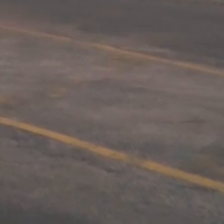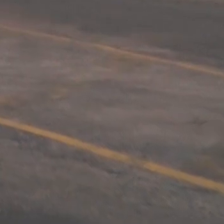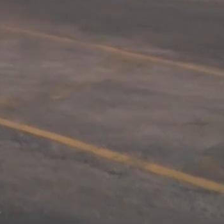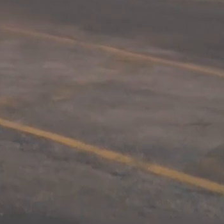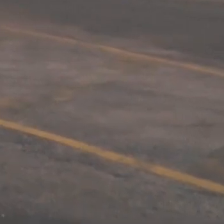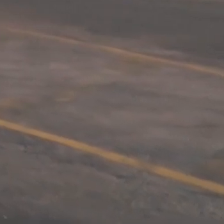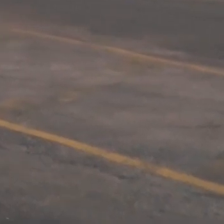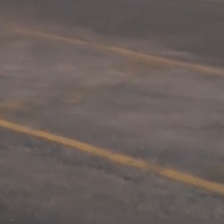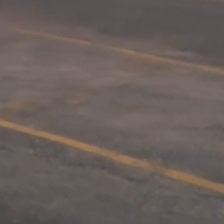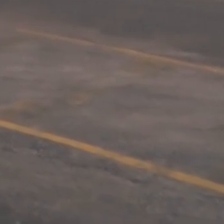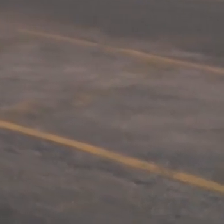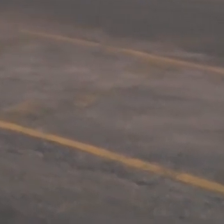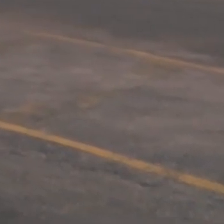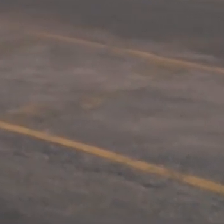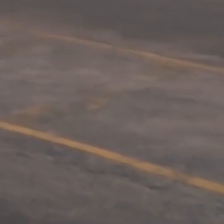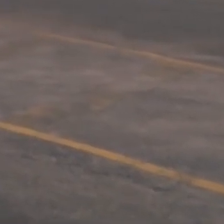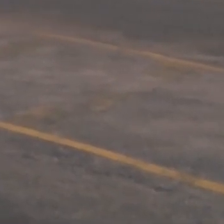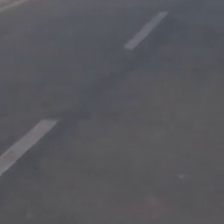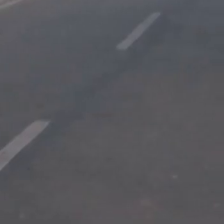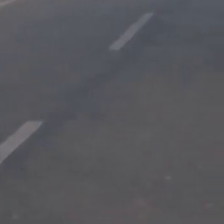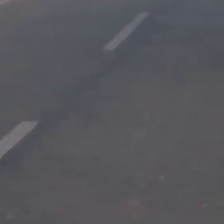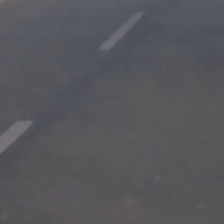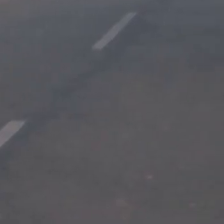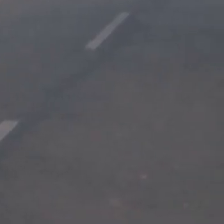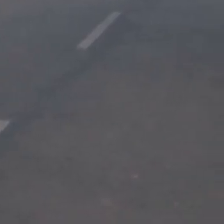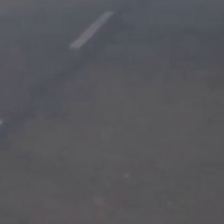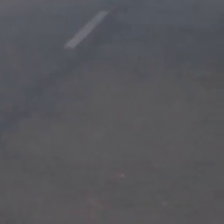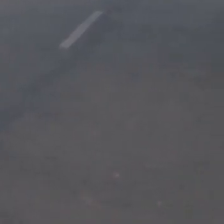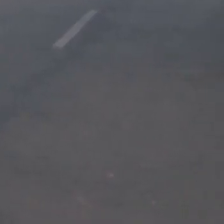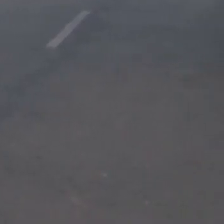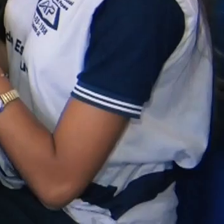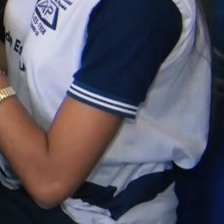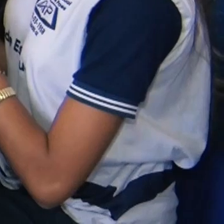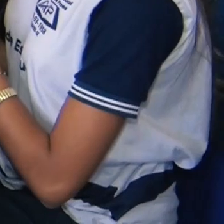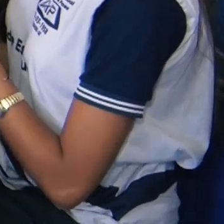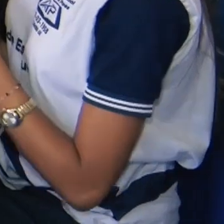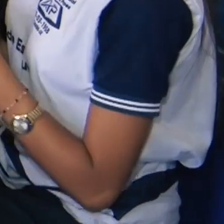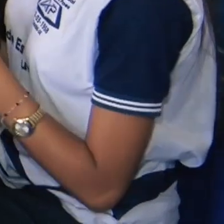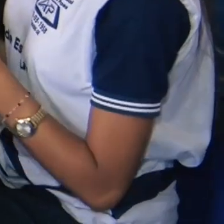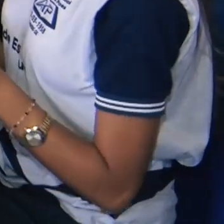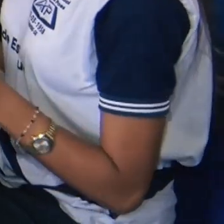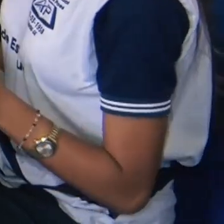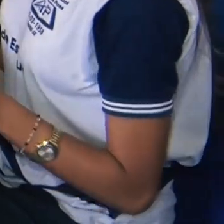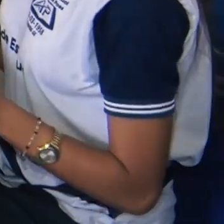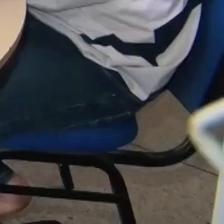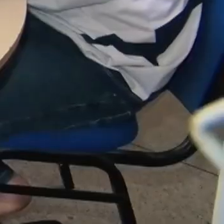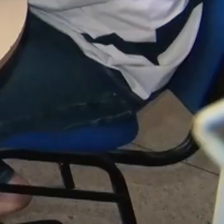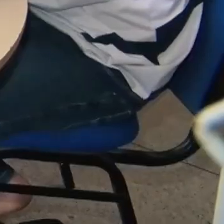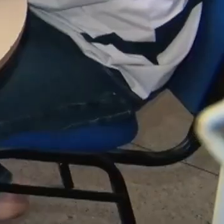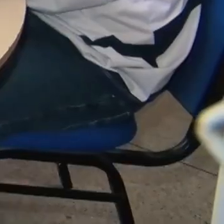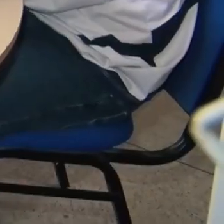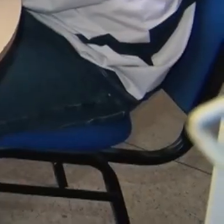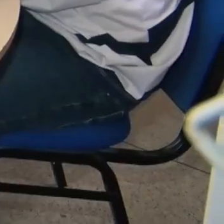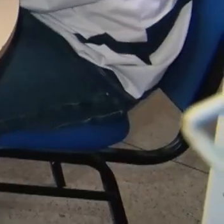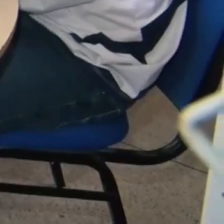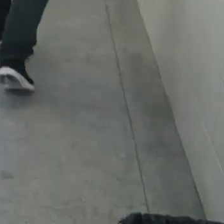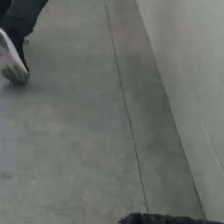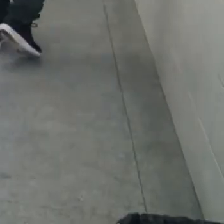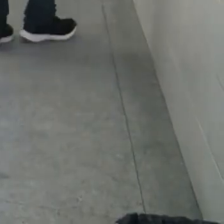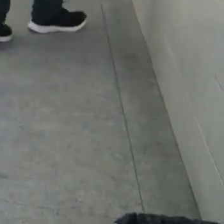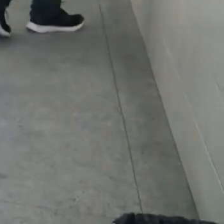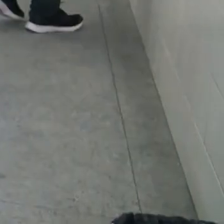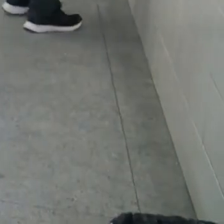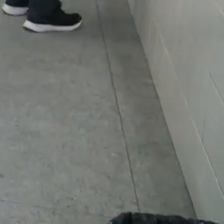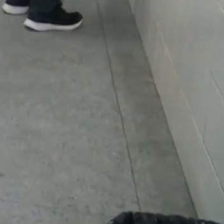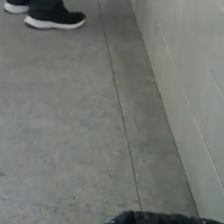Esta cidade situada no leste do estado tem se empenhado para oferecer o melhor à população quando o assunto é educação.